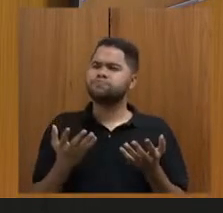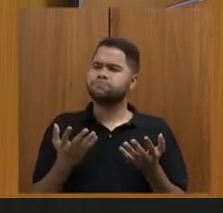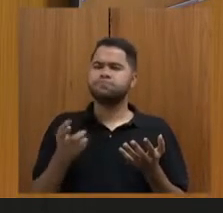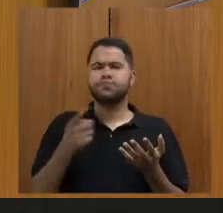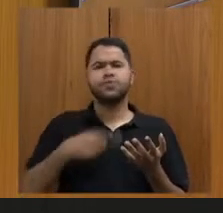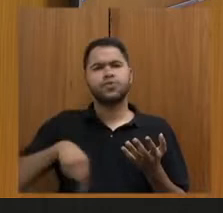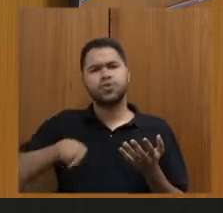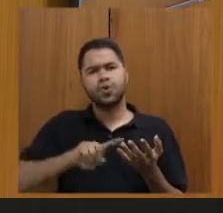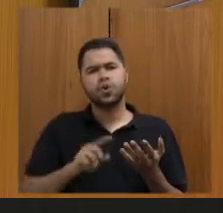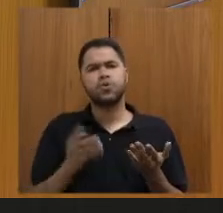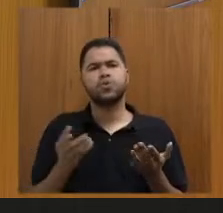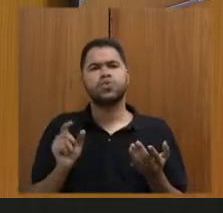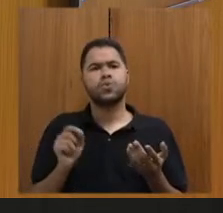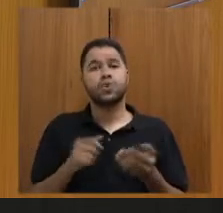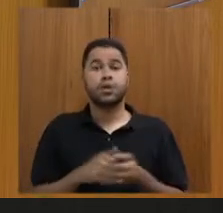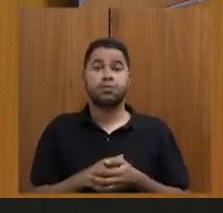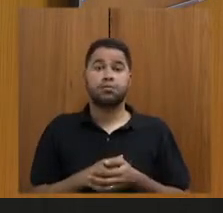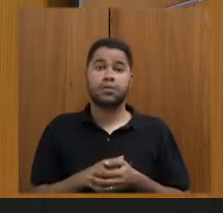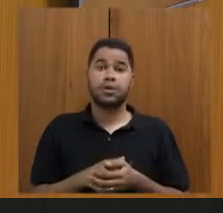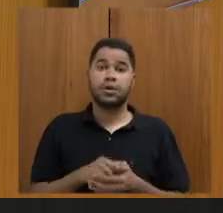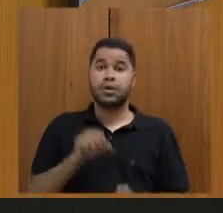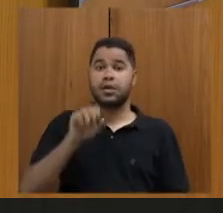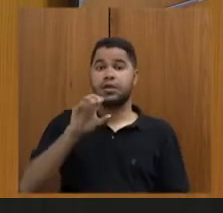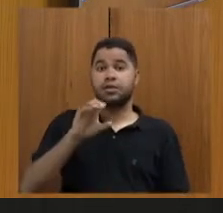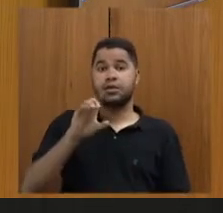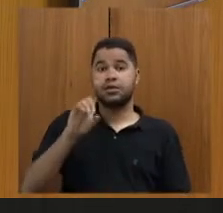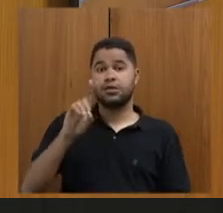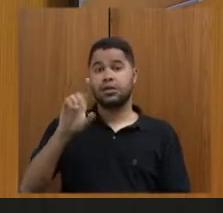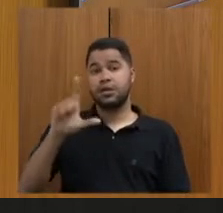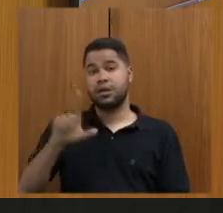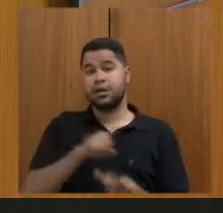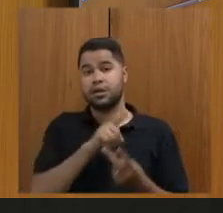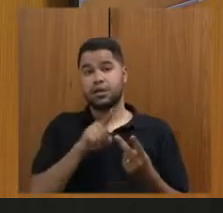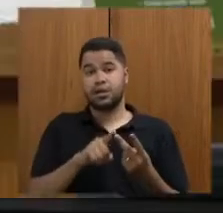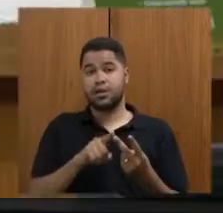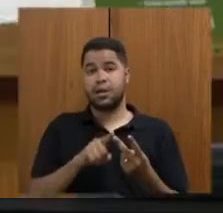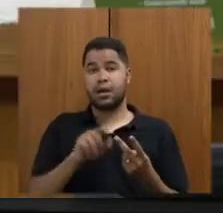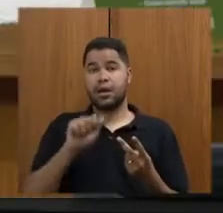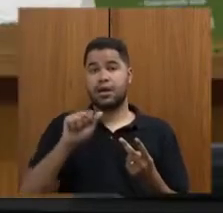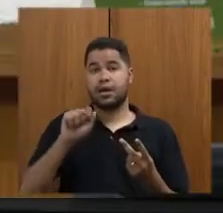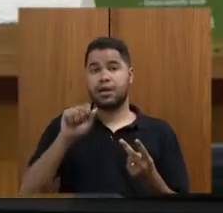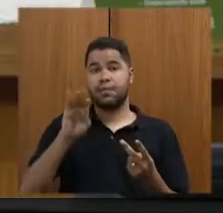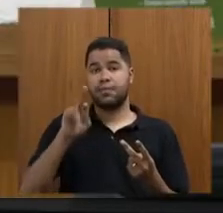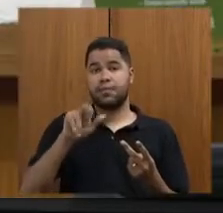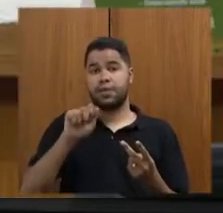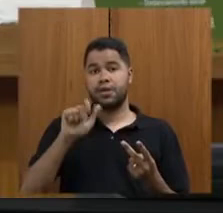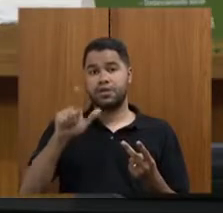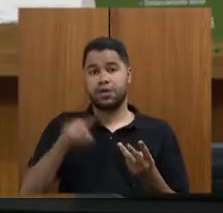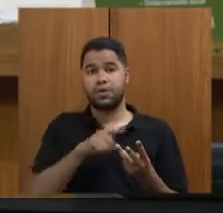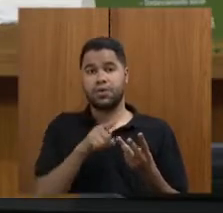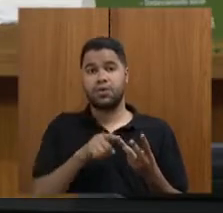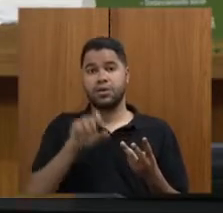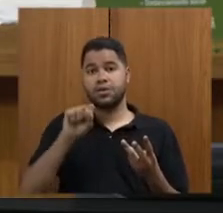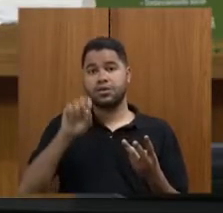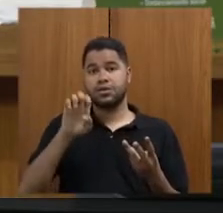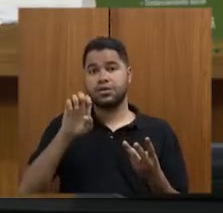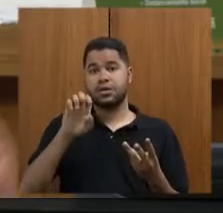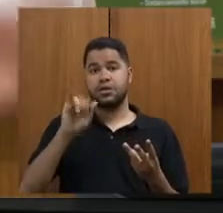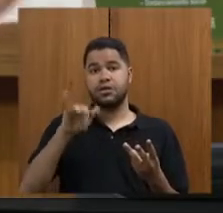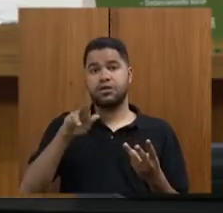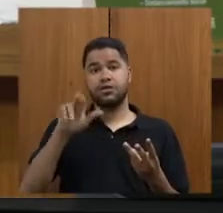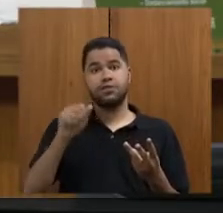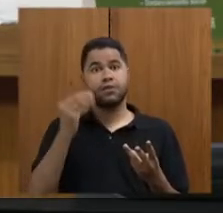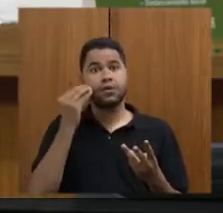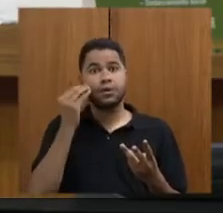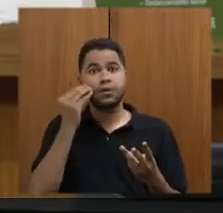nós devemos chamar aí, talvez, a CDL, a Brasel e a CINFRA, vamos conversar sobre isso e propor uma